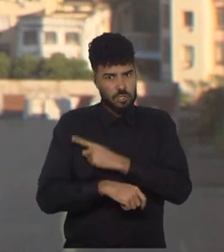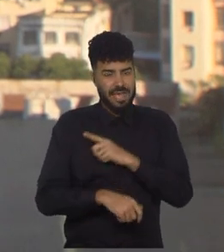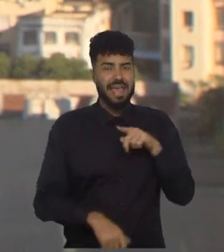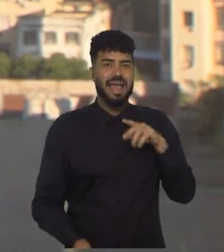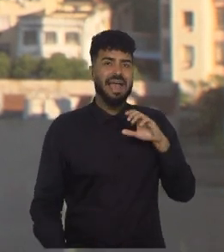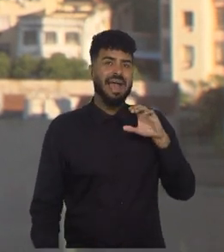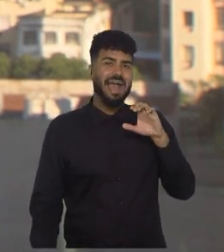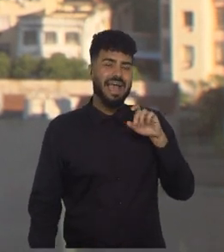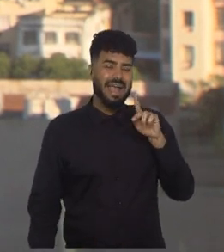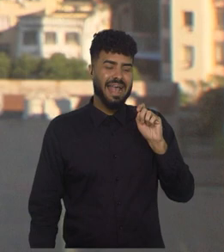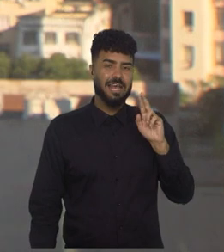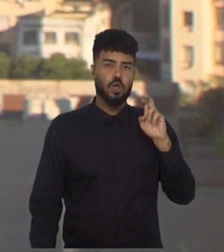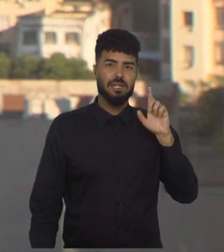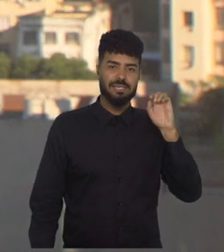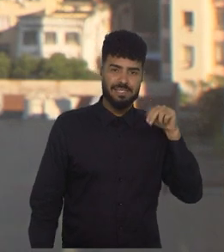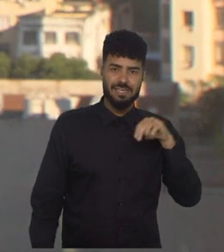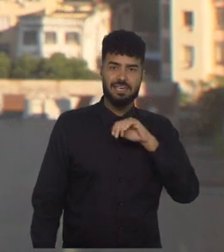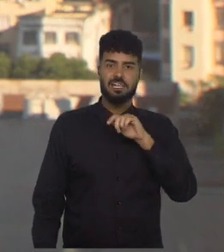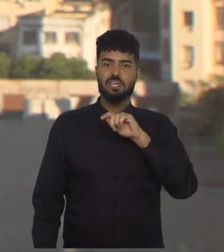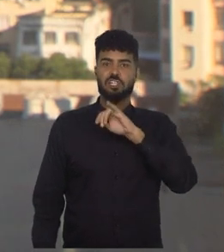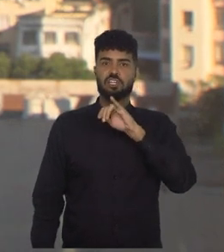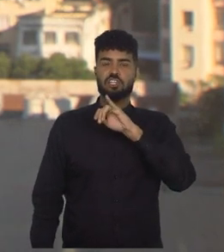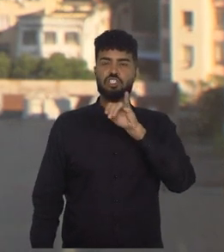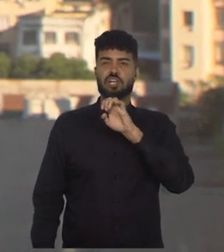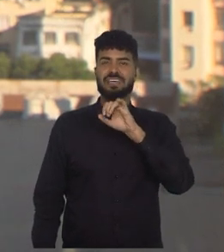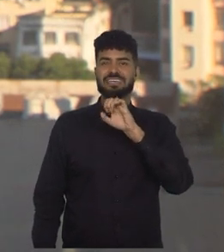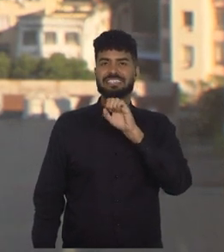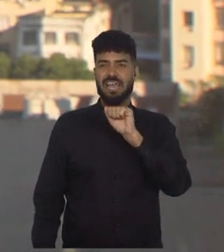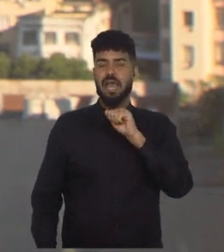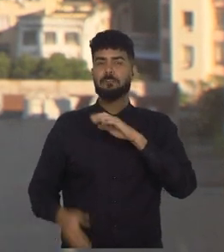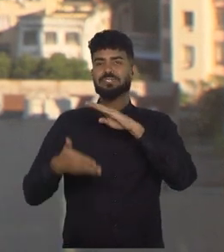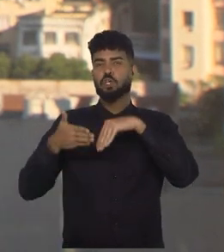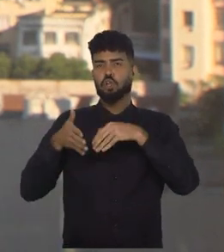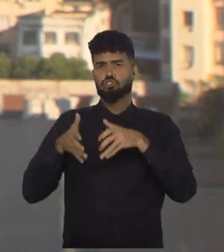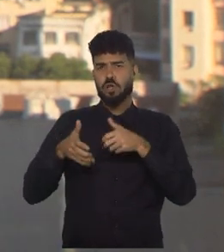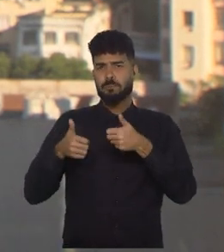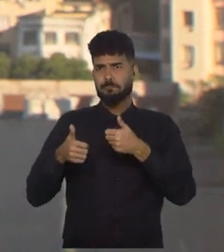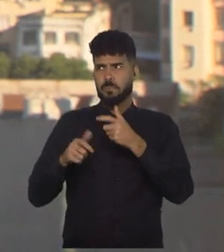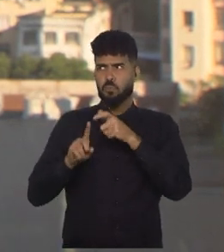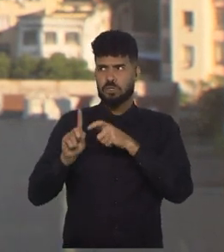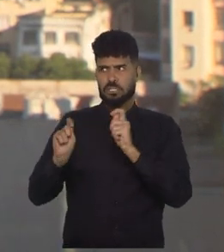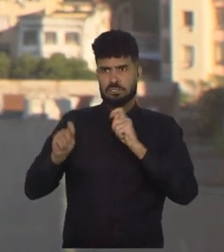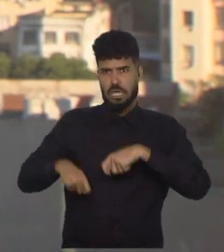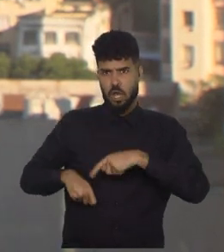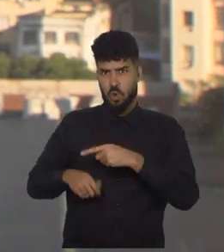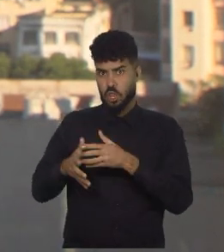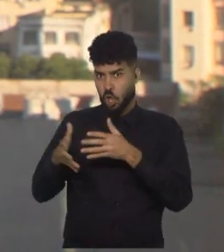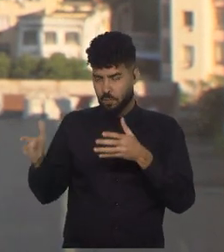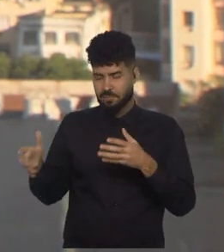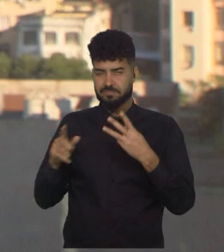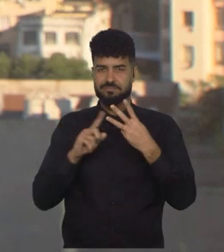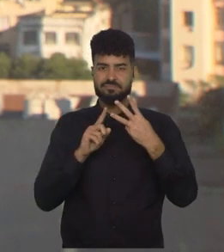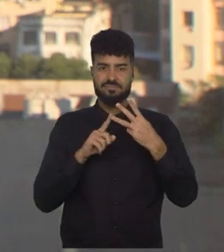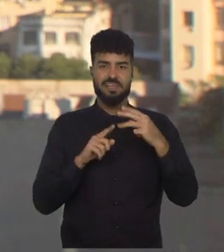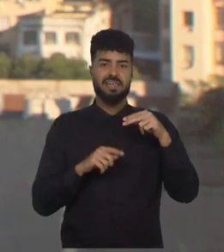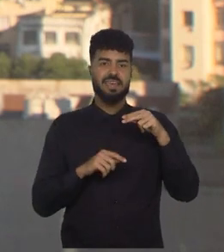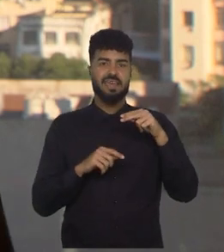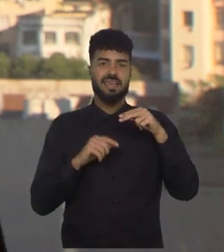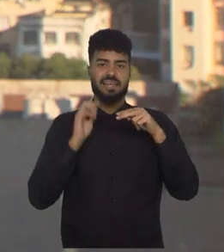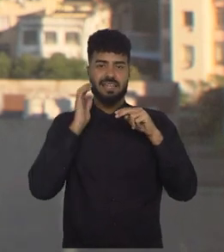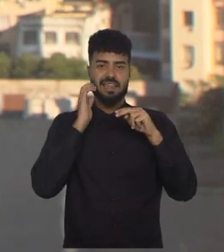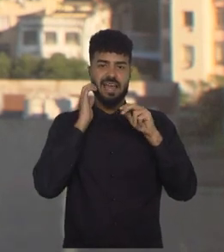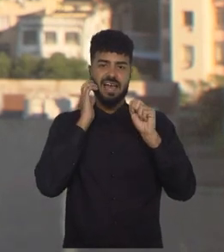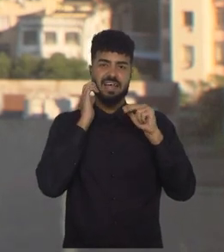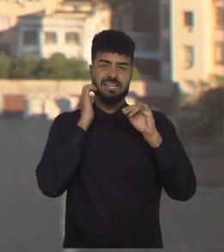que está jogando para caramba, a Geisa, do Barcelona, que tem feito bons jogos, é uma jogadora com potencial enorme, e aí a gente tem também a Alibor, eu acho que